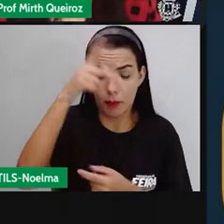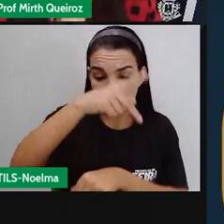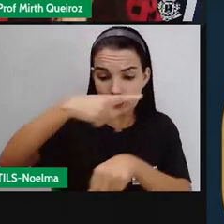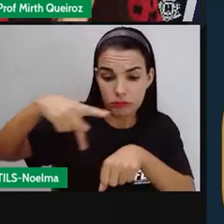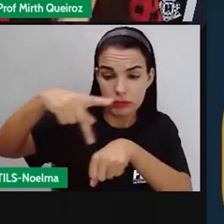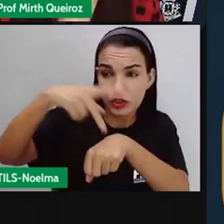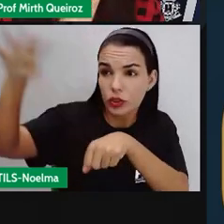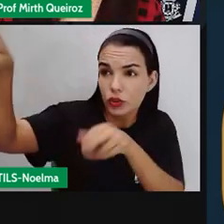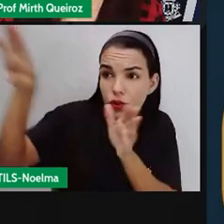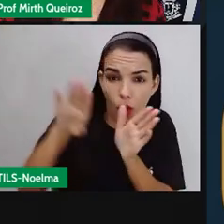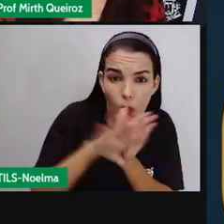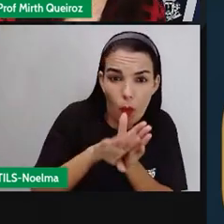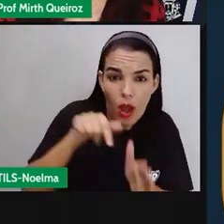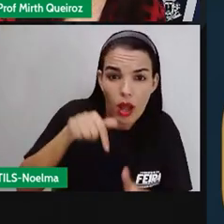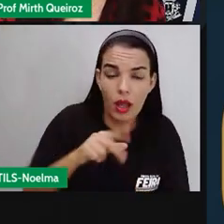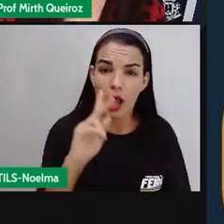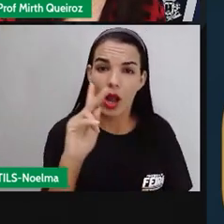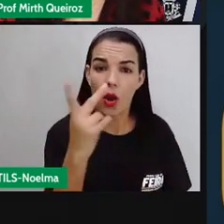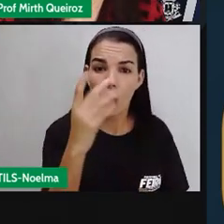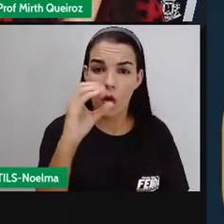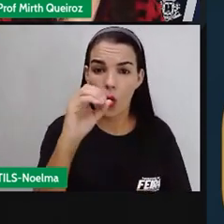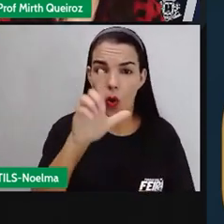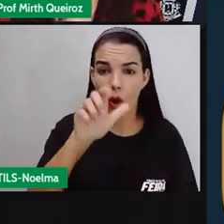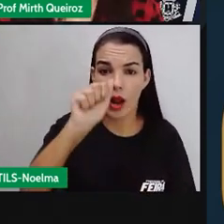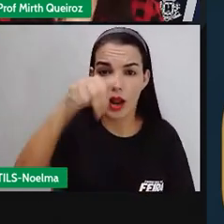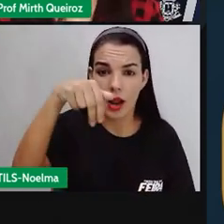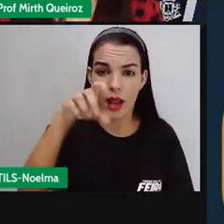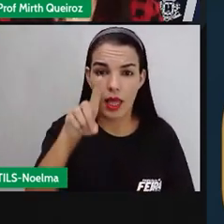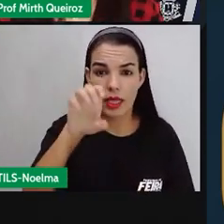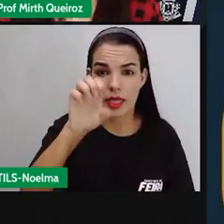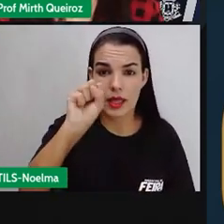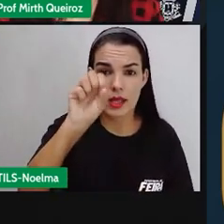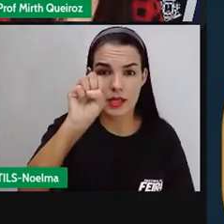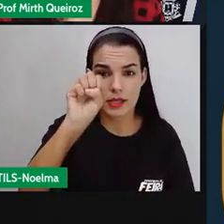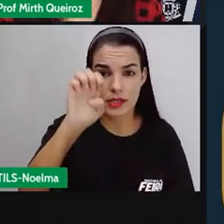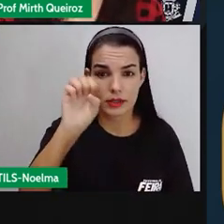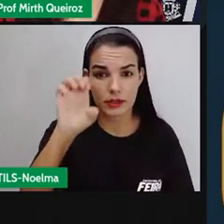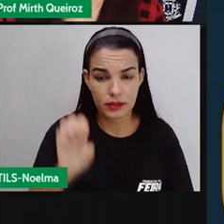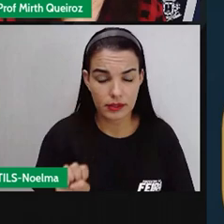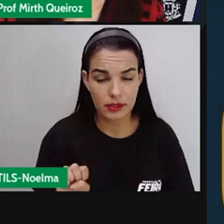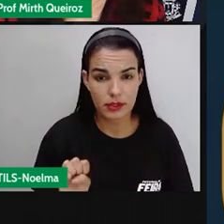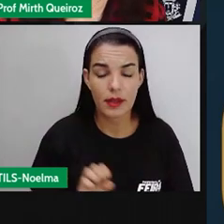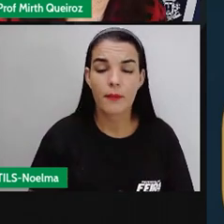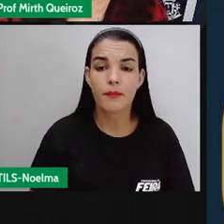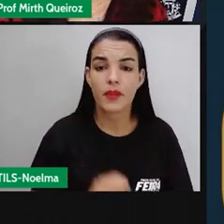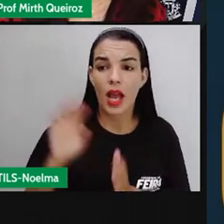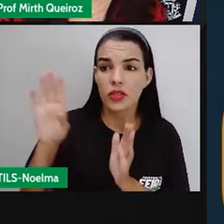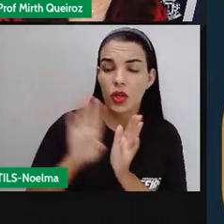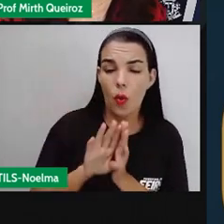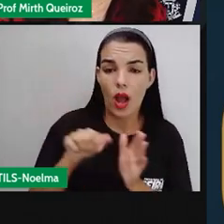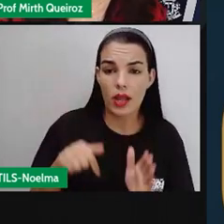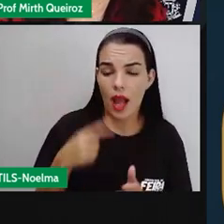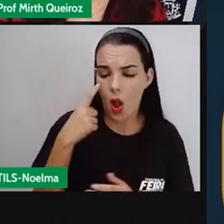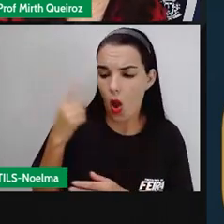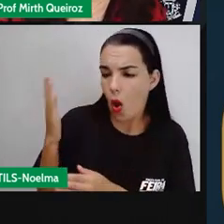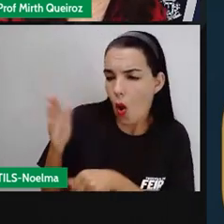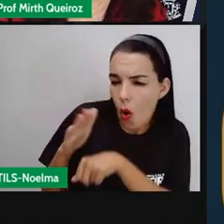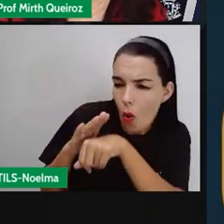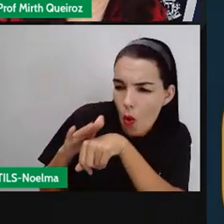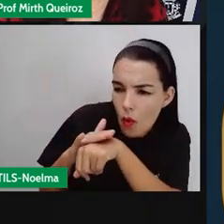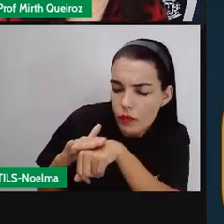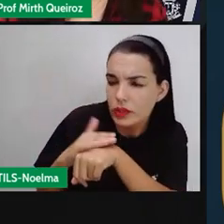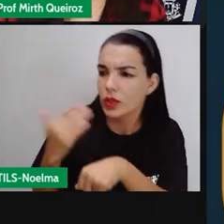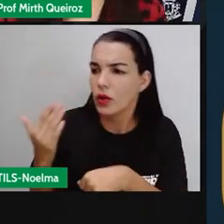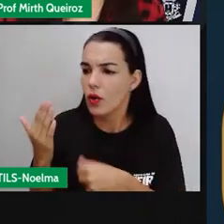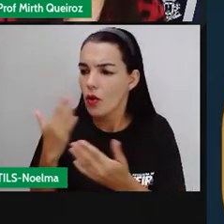conheceram como é que se fazia o cultivo dessa planta, e quando eles foram expulsos do Brasil, eles começaram